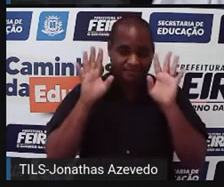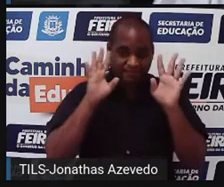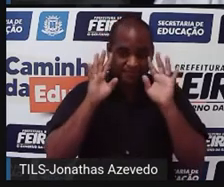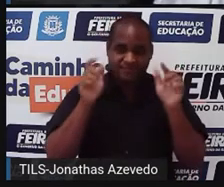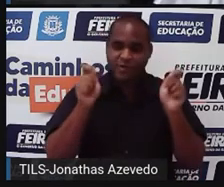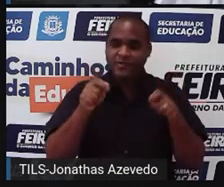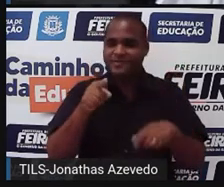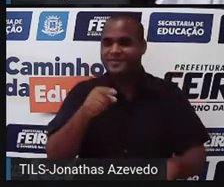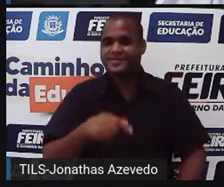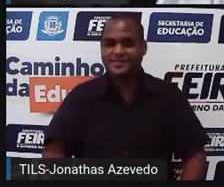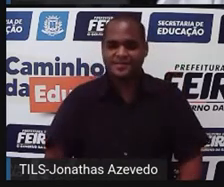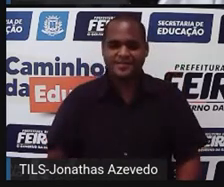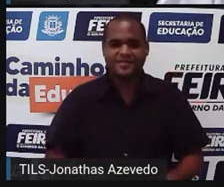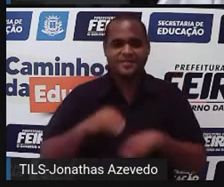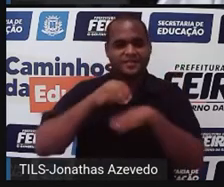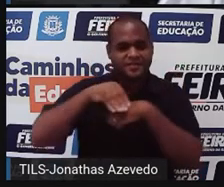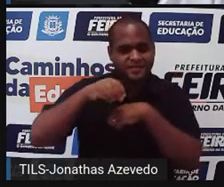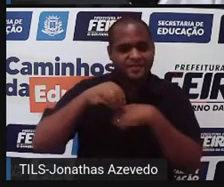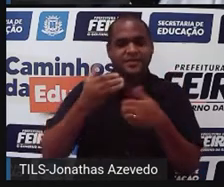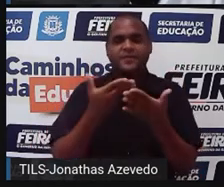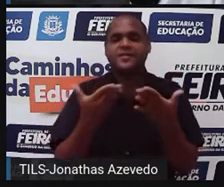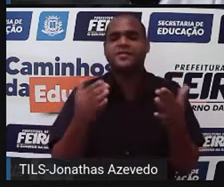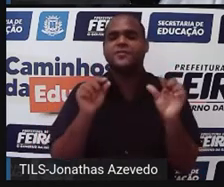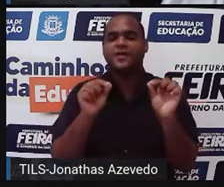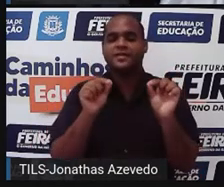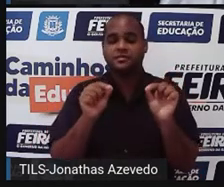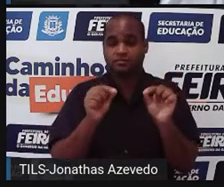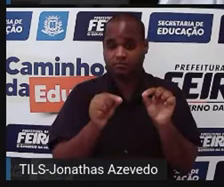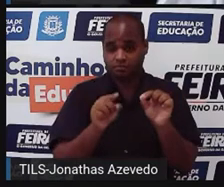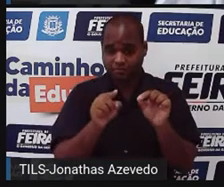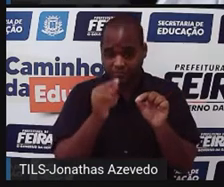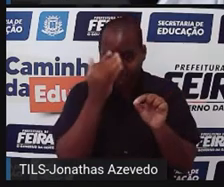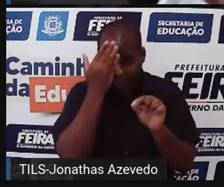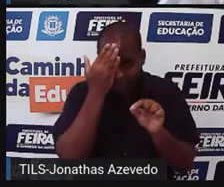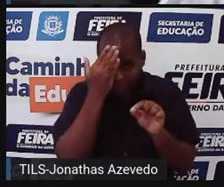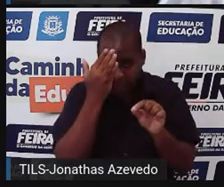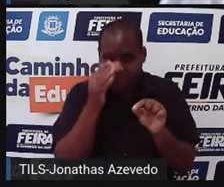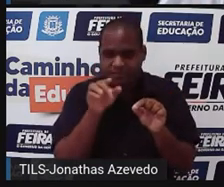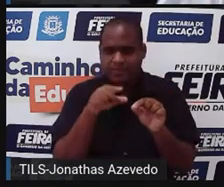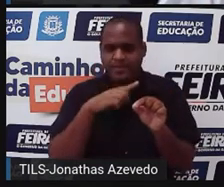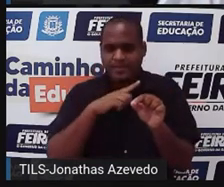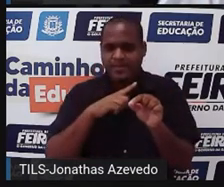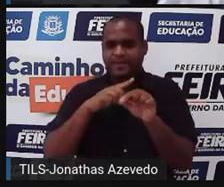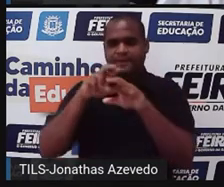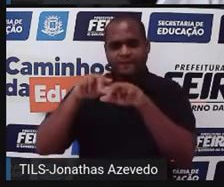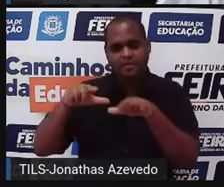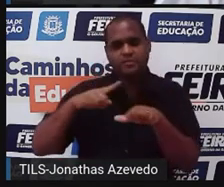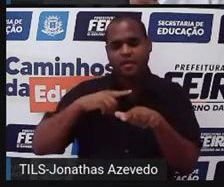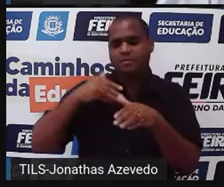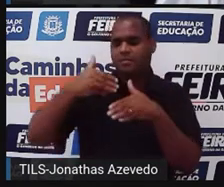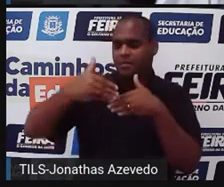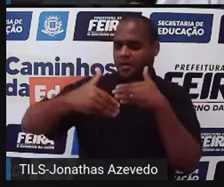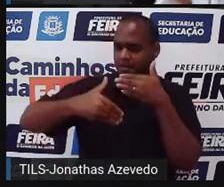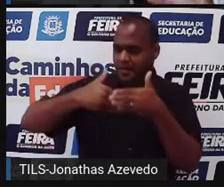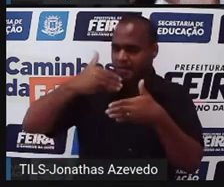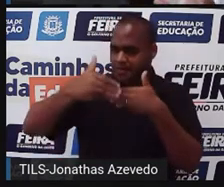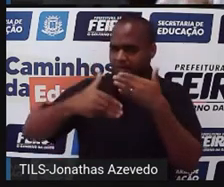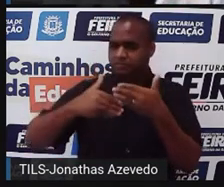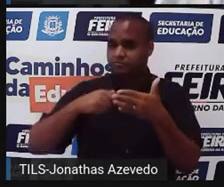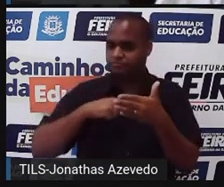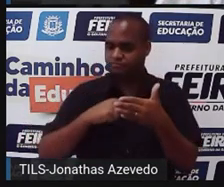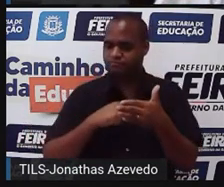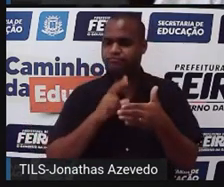E o que é que eu vou trazer pra você? Você sabia que existe um passo a passo, uma